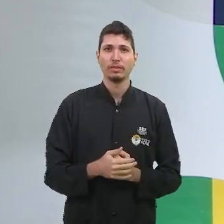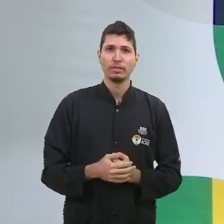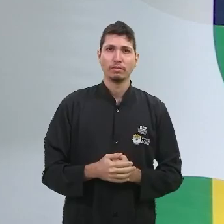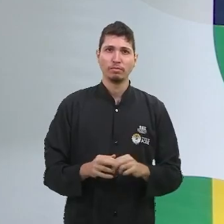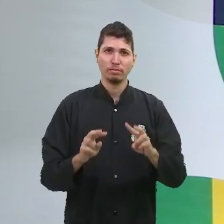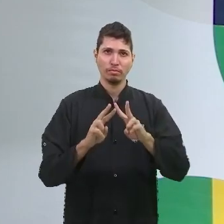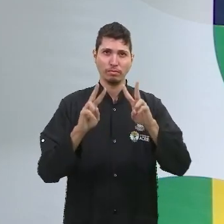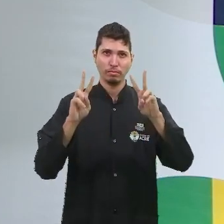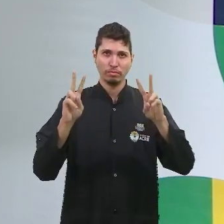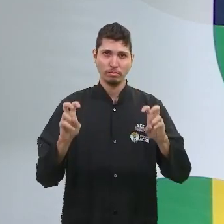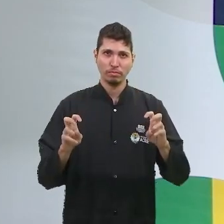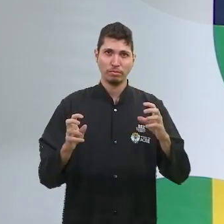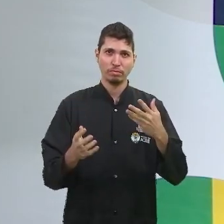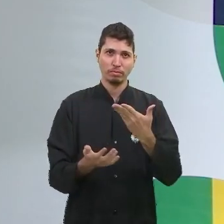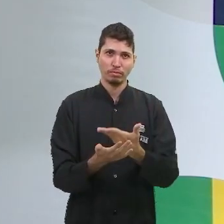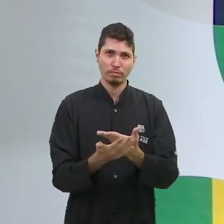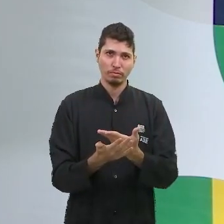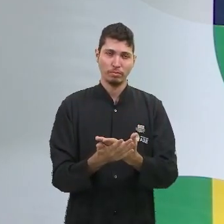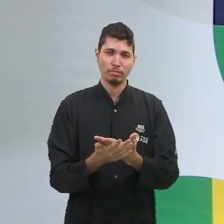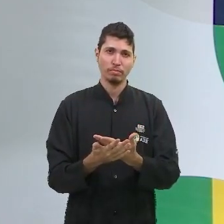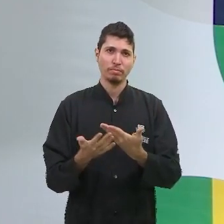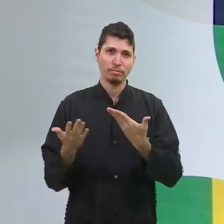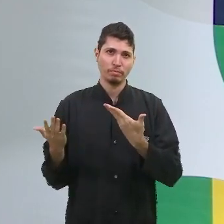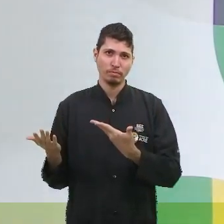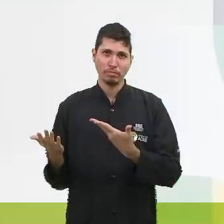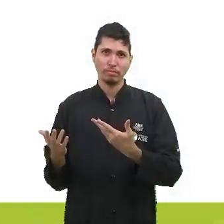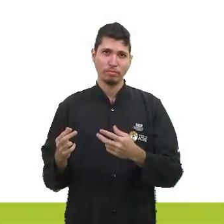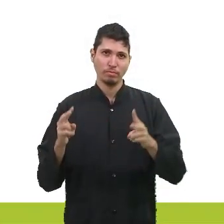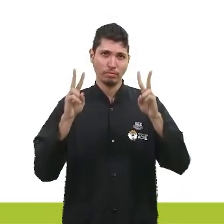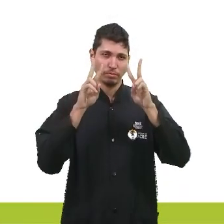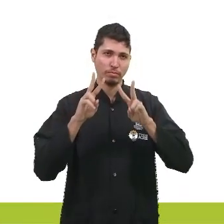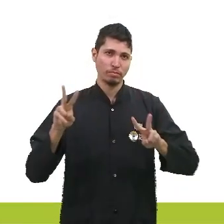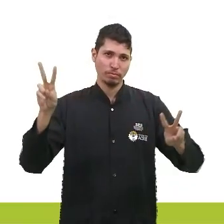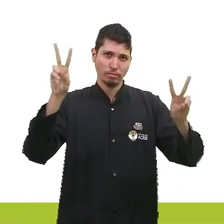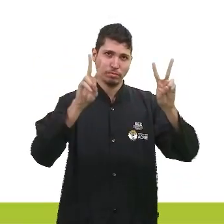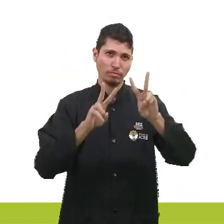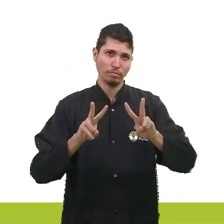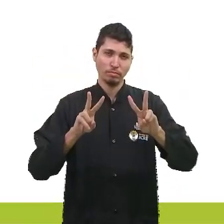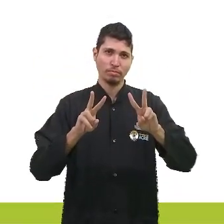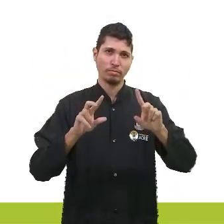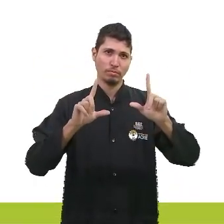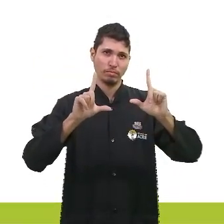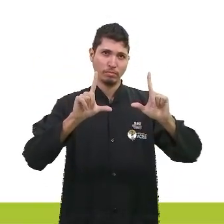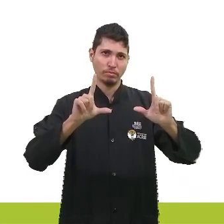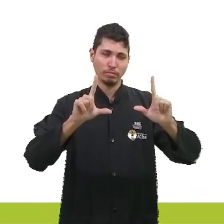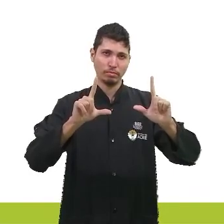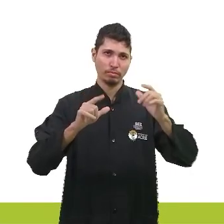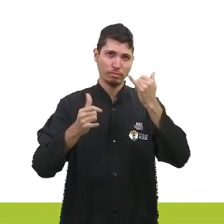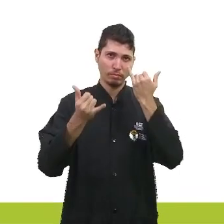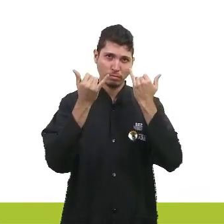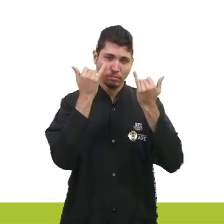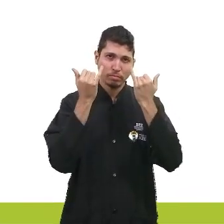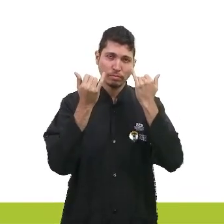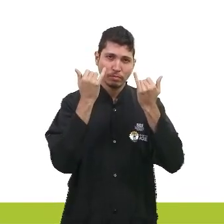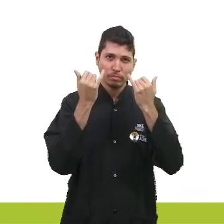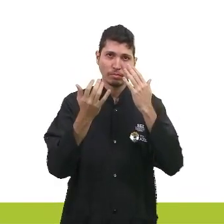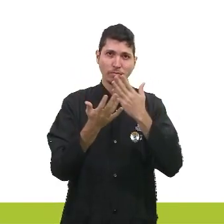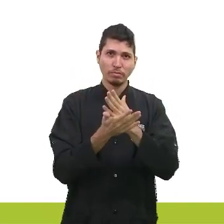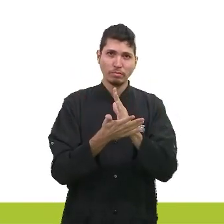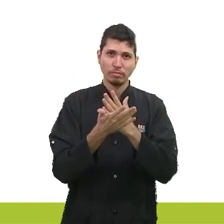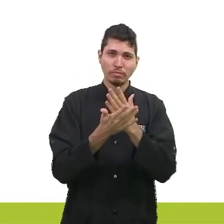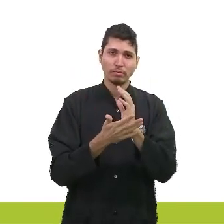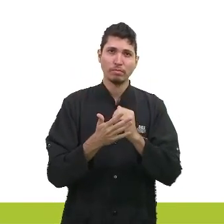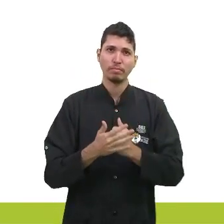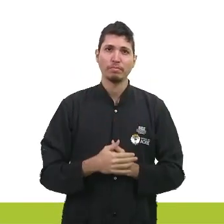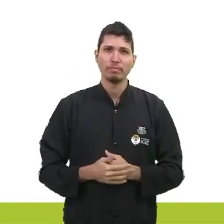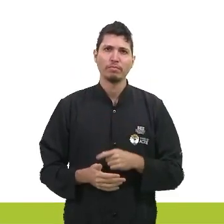respeito desta temática. Então, visualizem em tela algumas informações iniciais. Vocês sabem que a